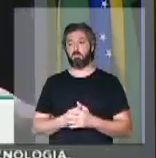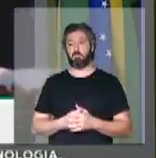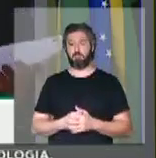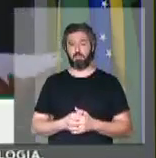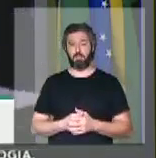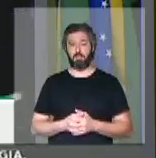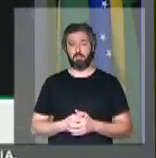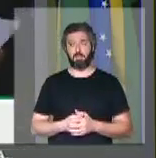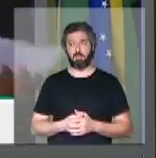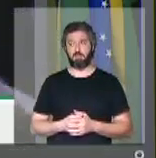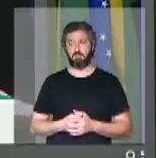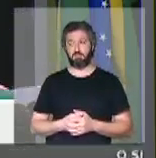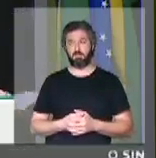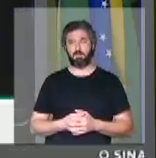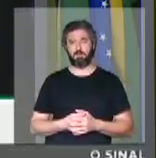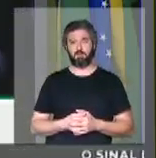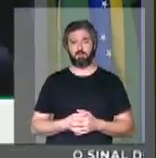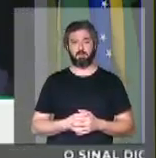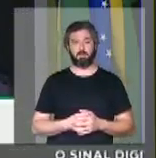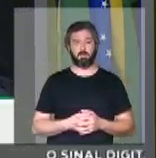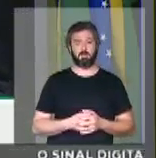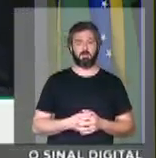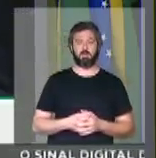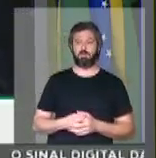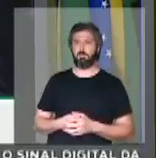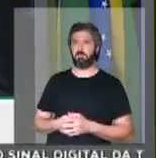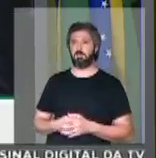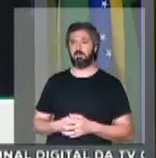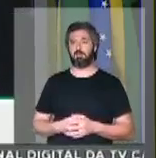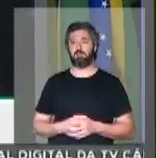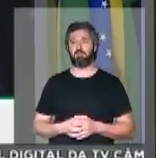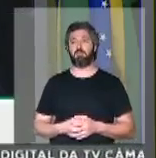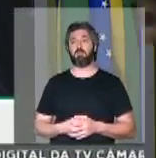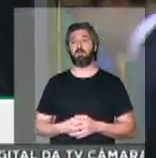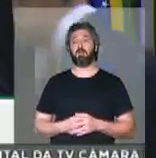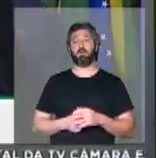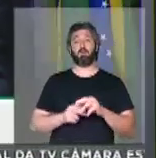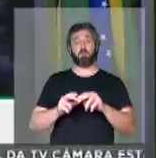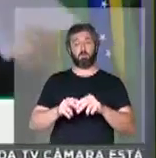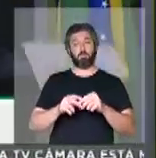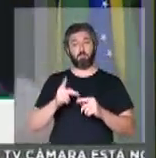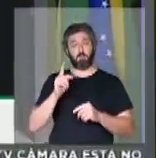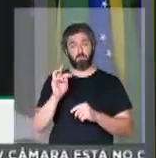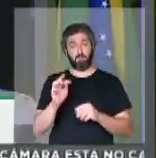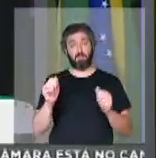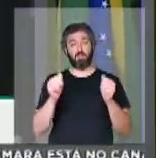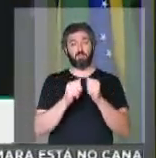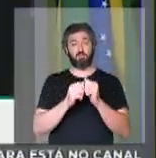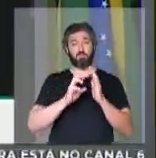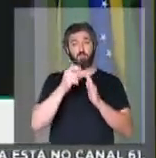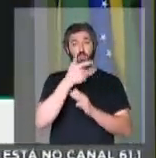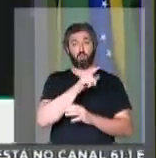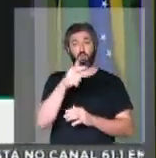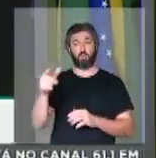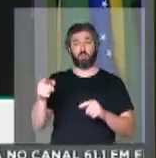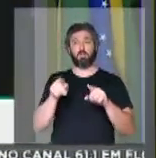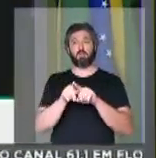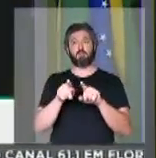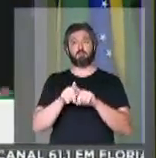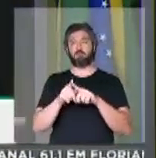nós sabemos o porquê do PT, Partido dos Trabalhadores, junto com outros partidos satélites,